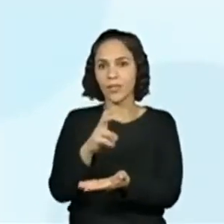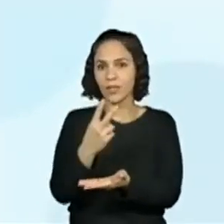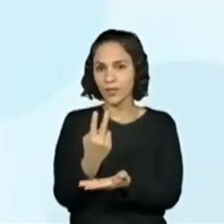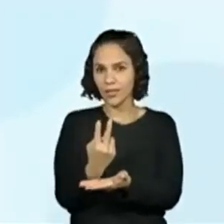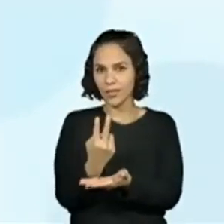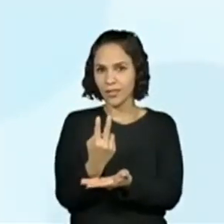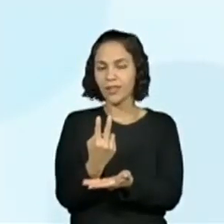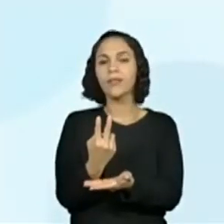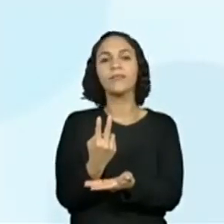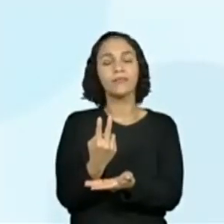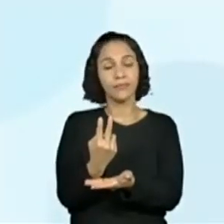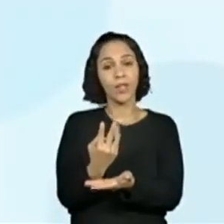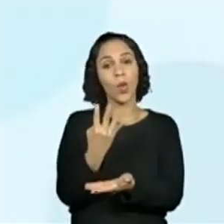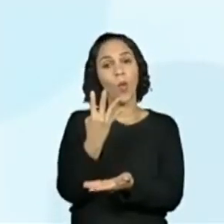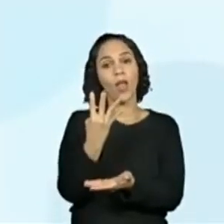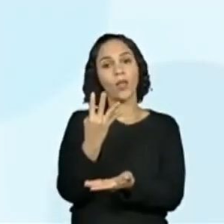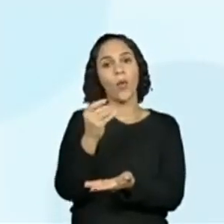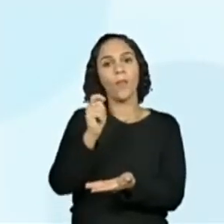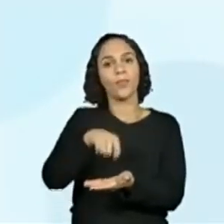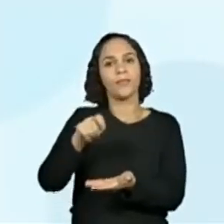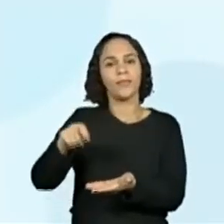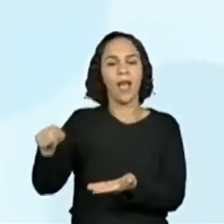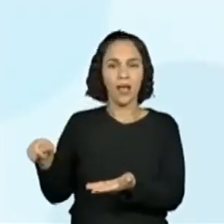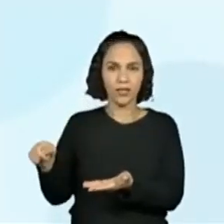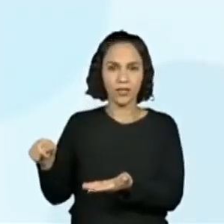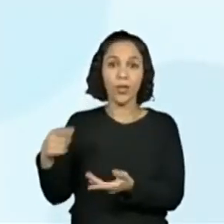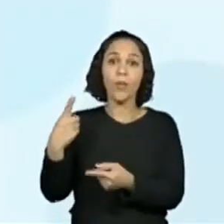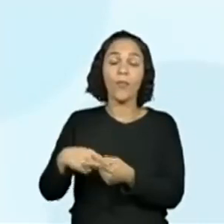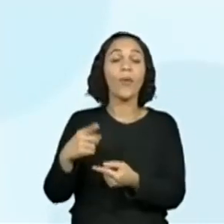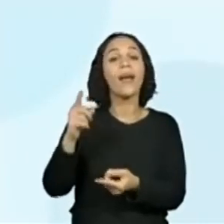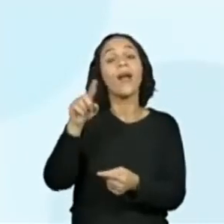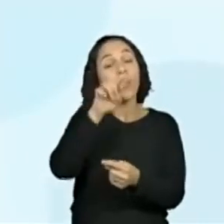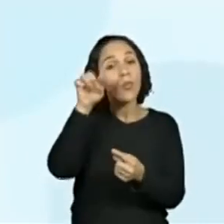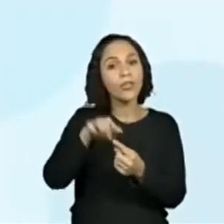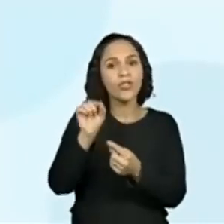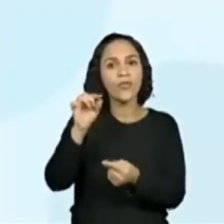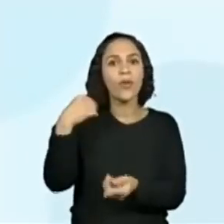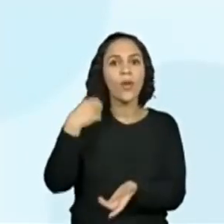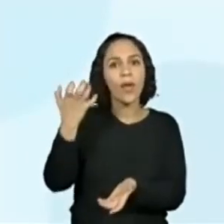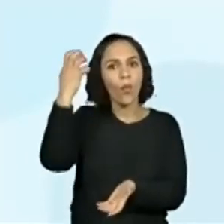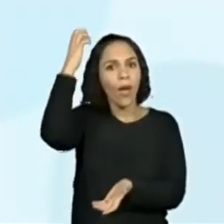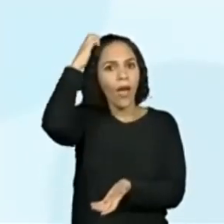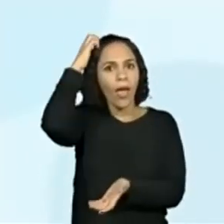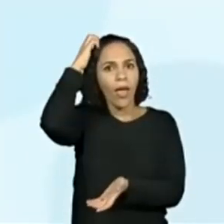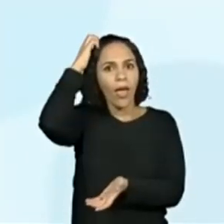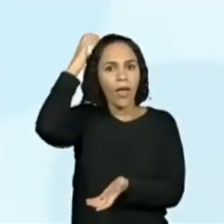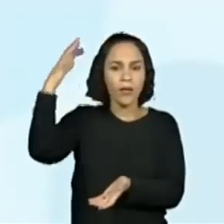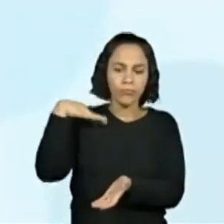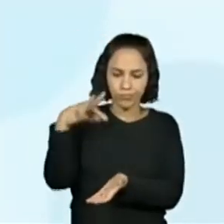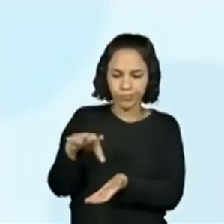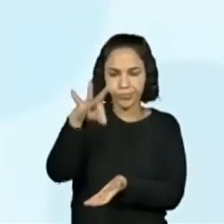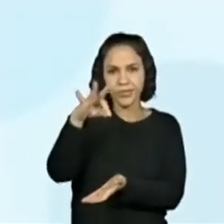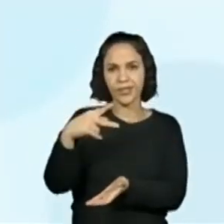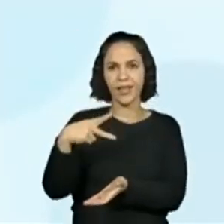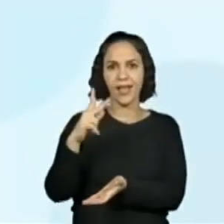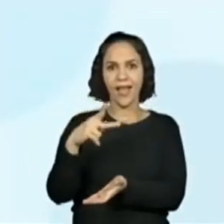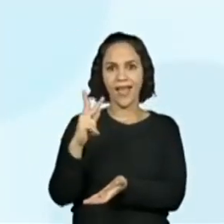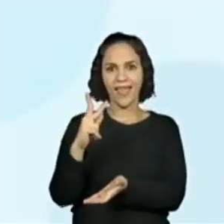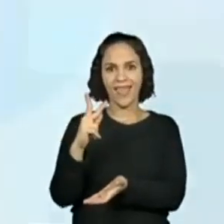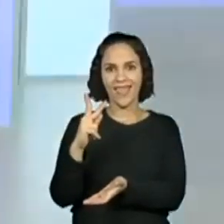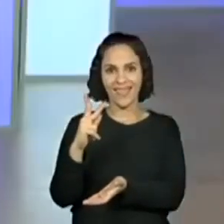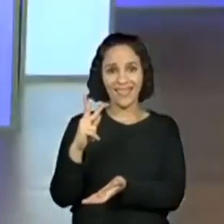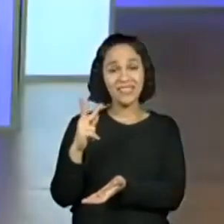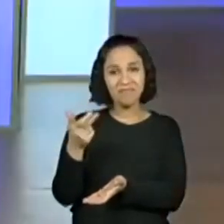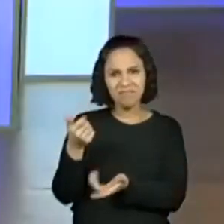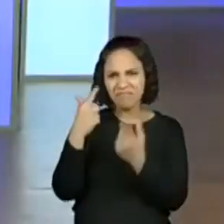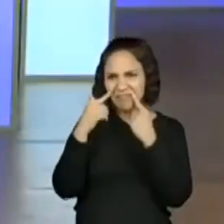resultados possíveis. Porque a ideia aqui é tirar um rei. Então, eu tenho quatro resultados possíveis. E aí, Prô,